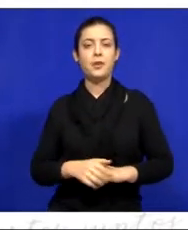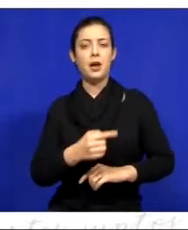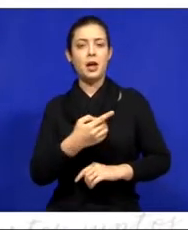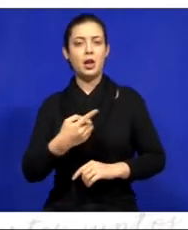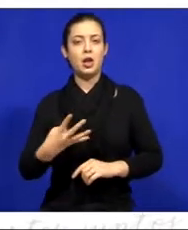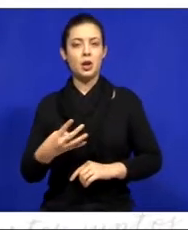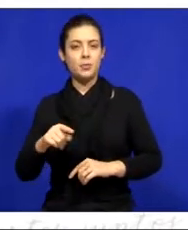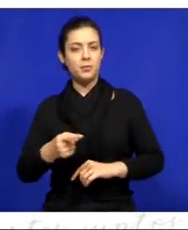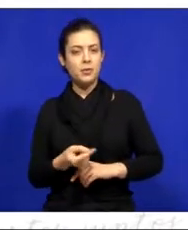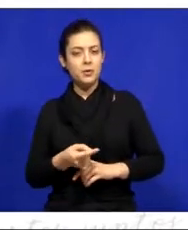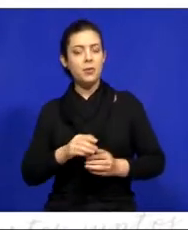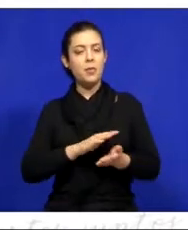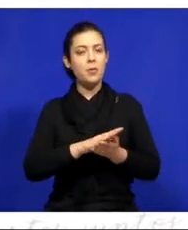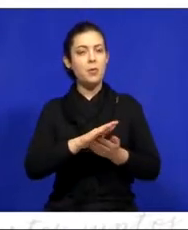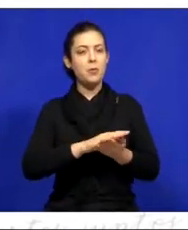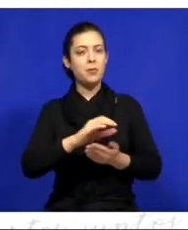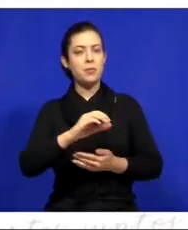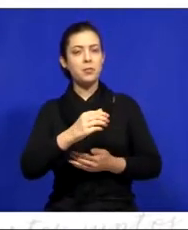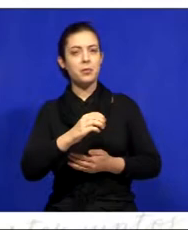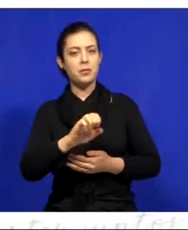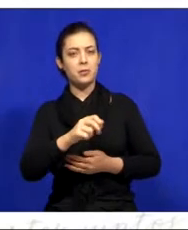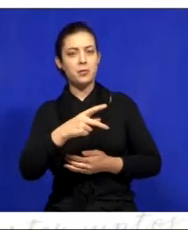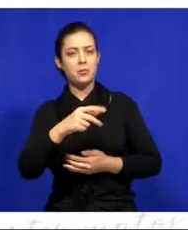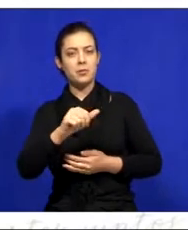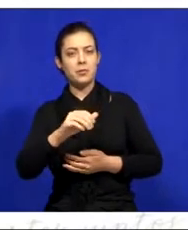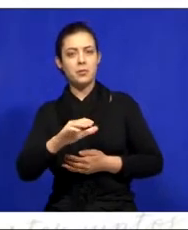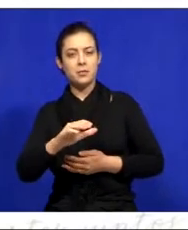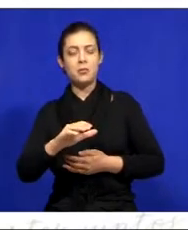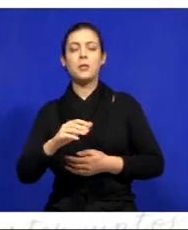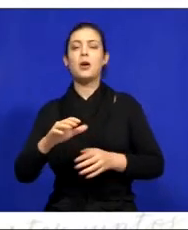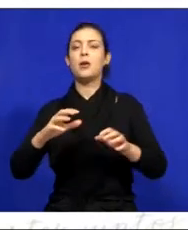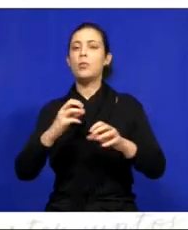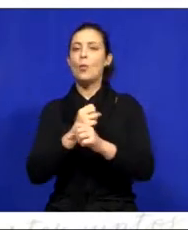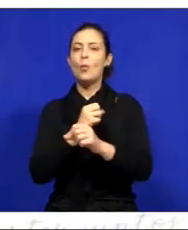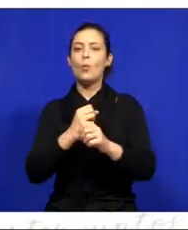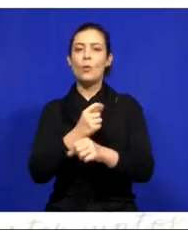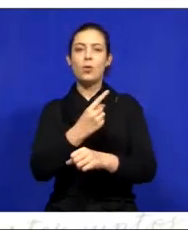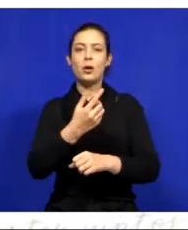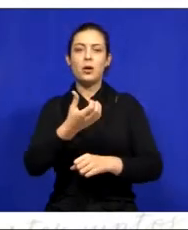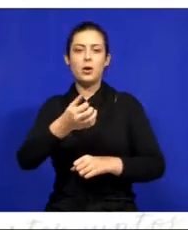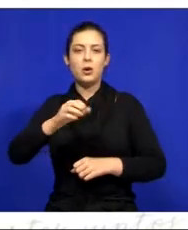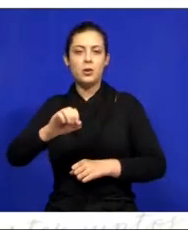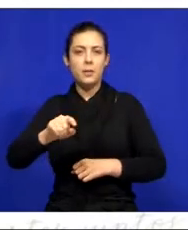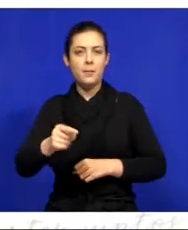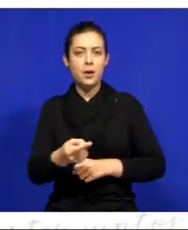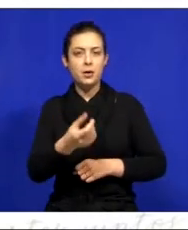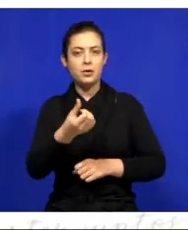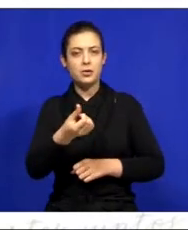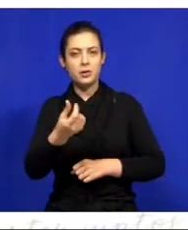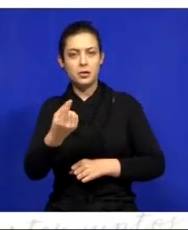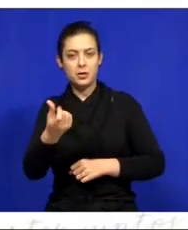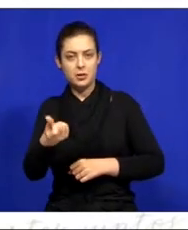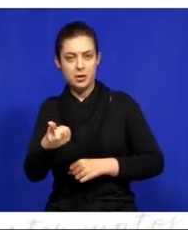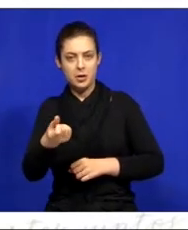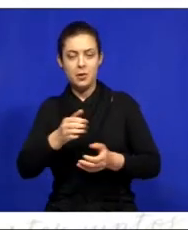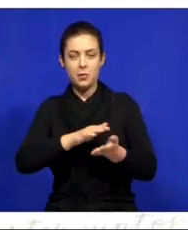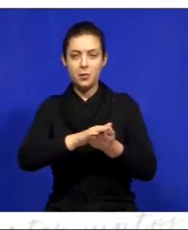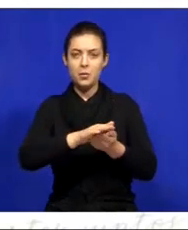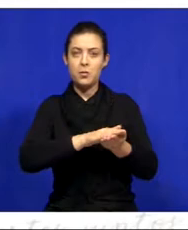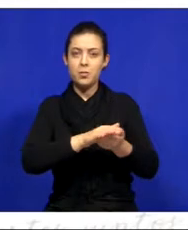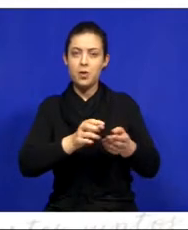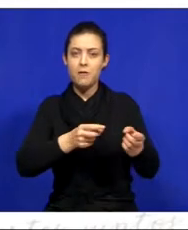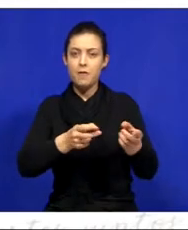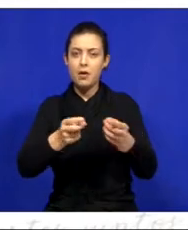bolinhos só na barraca da Sepac. Ao todo, venderam 160 mil 616 bolinhos caipira.